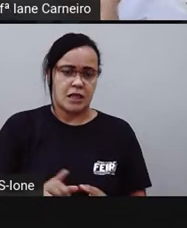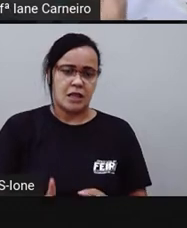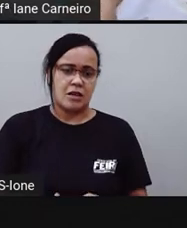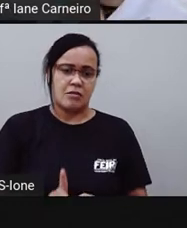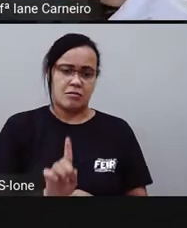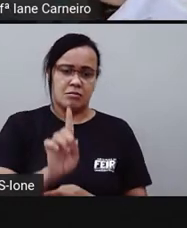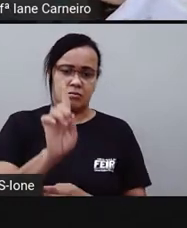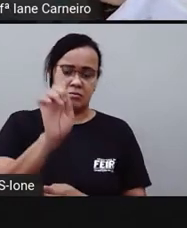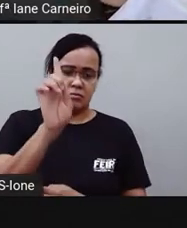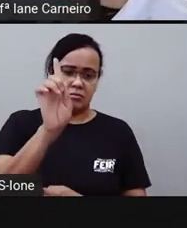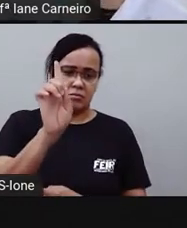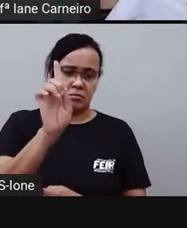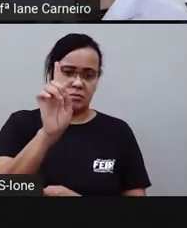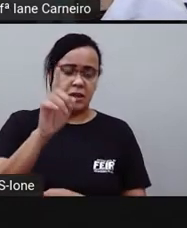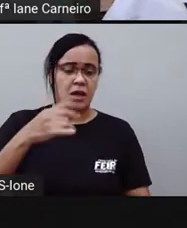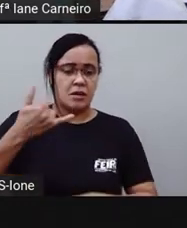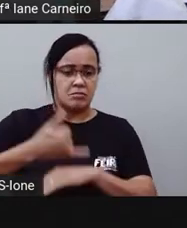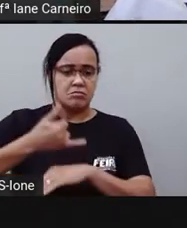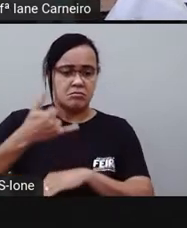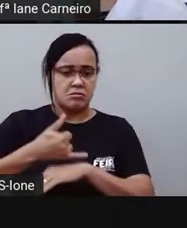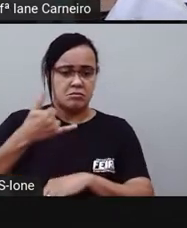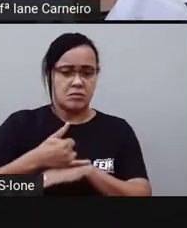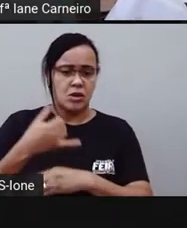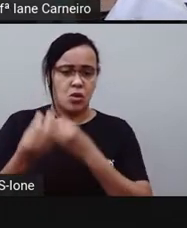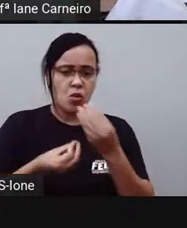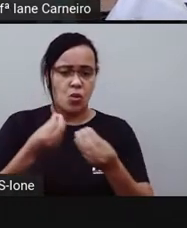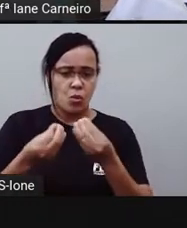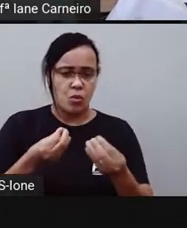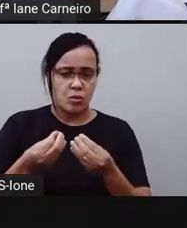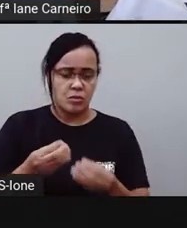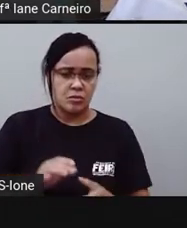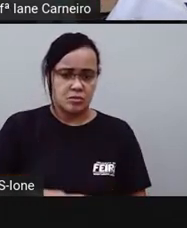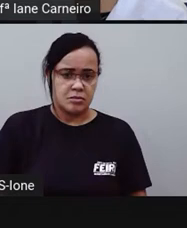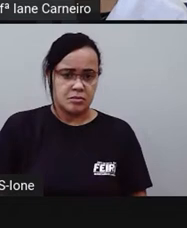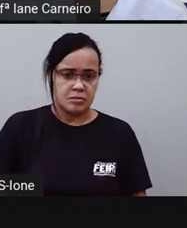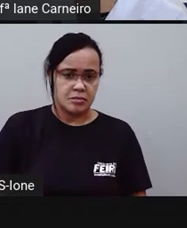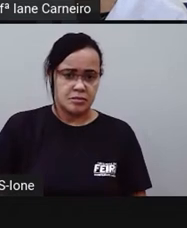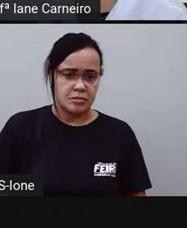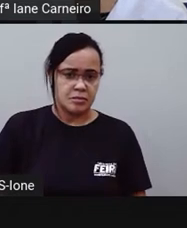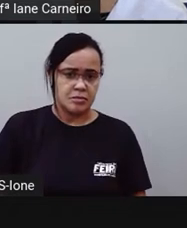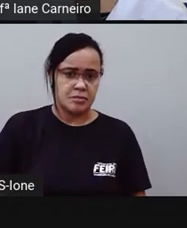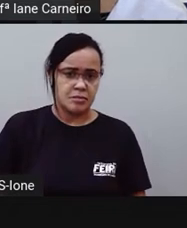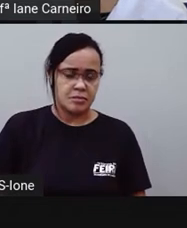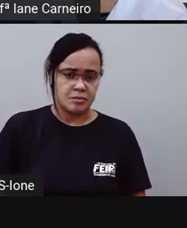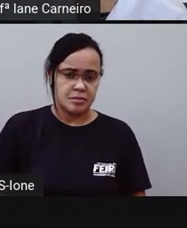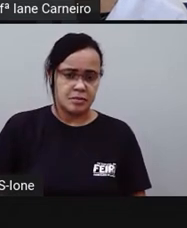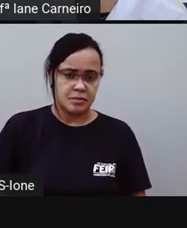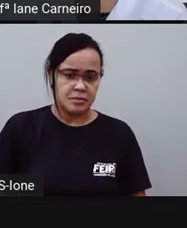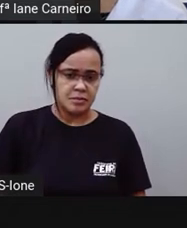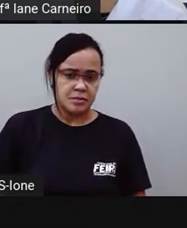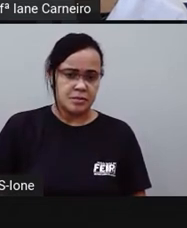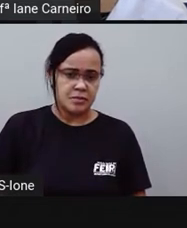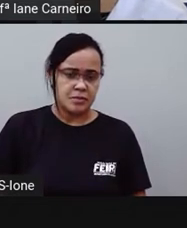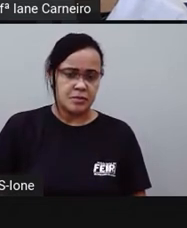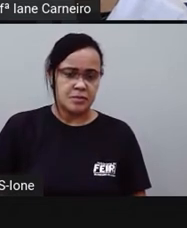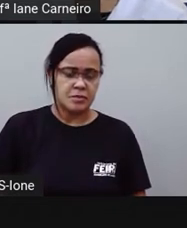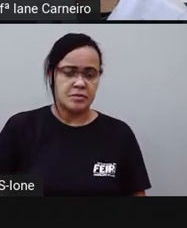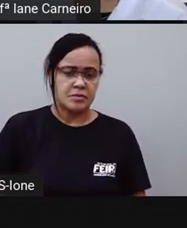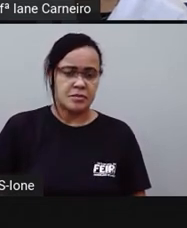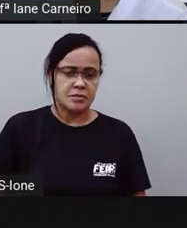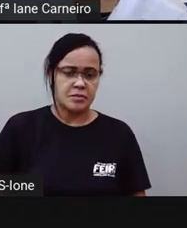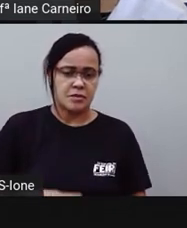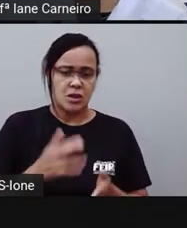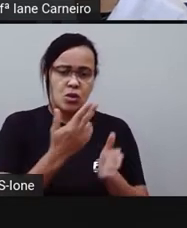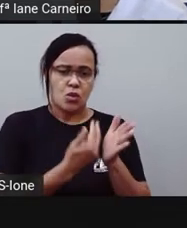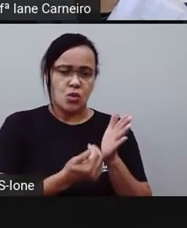um ferro, né? Em pé. E aí, tem aqui... É, para cá. Perdão, a Pró fez errado, Desenho da Pró. Para